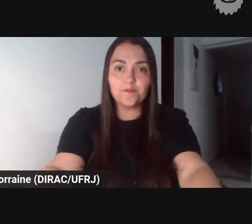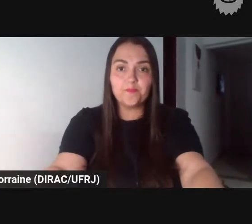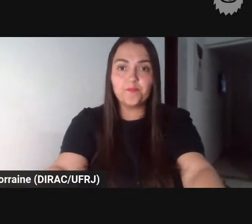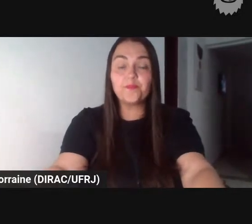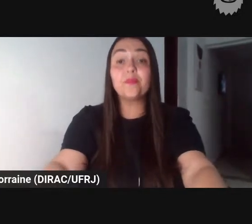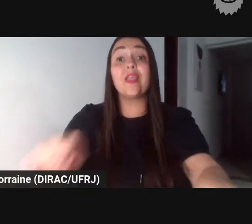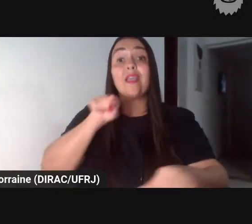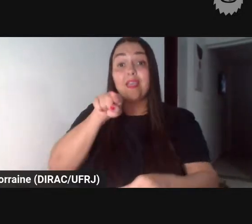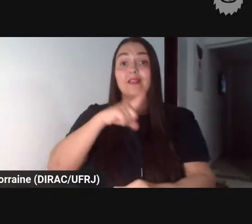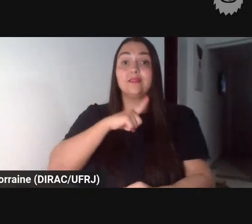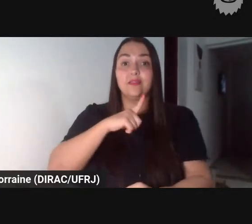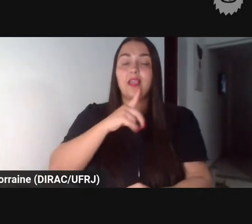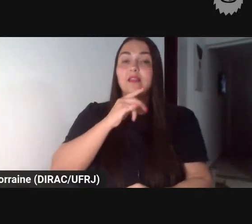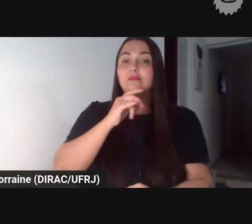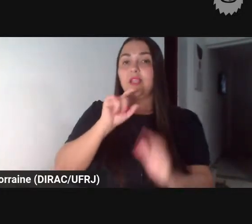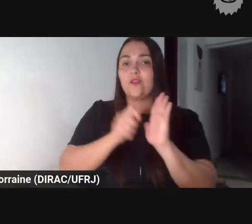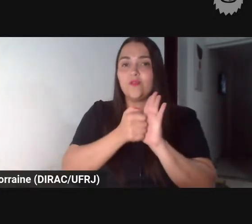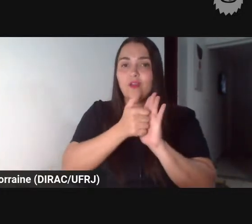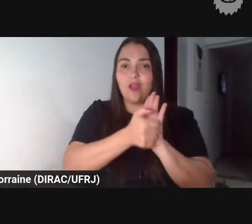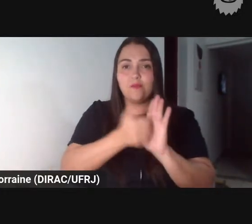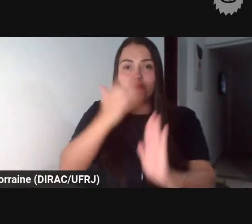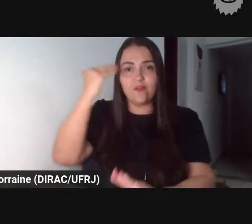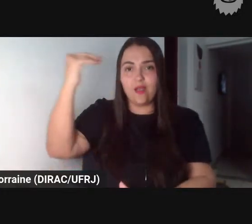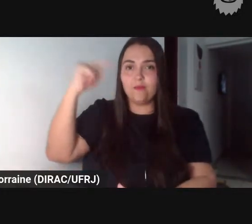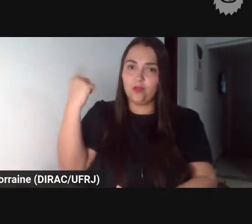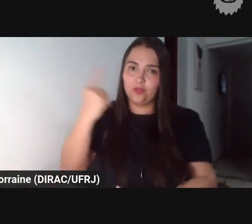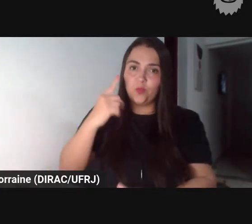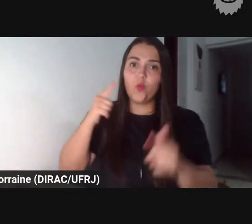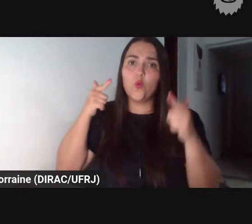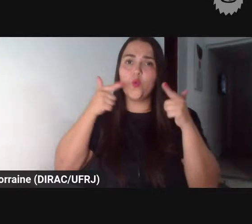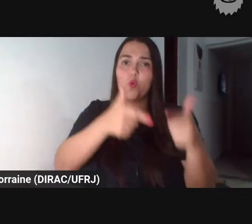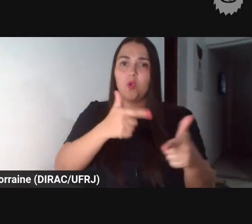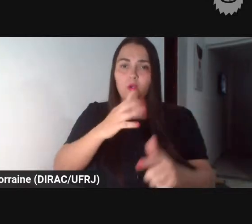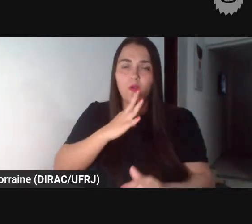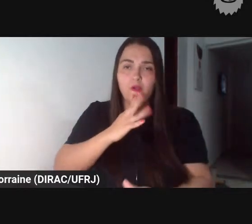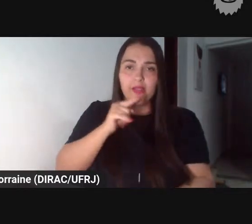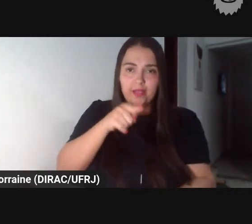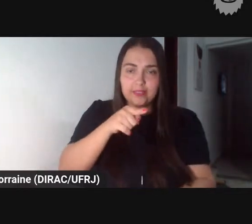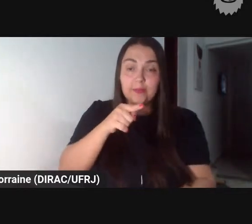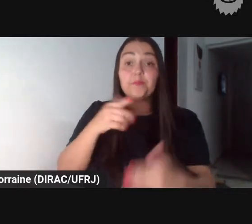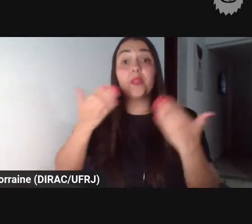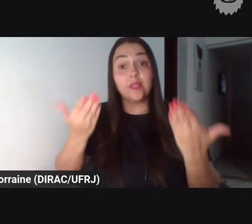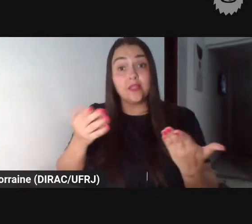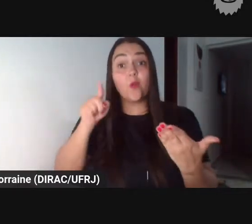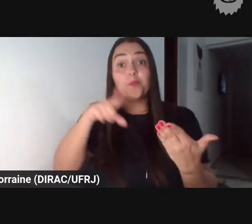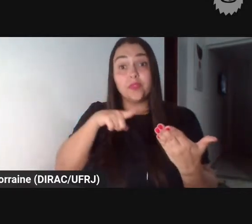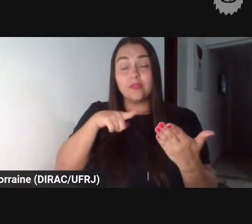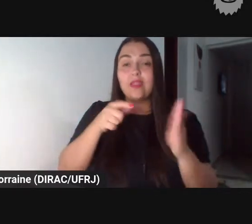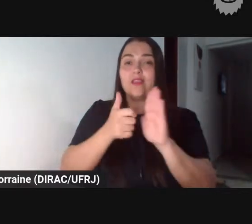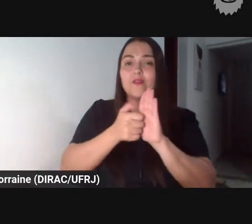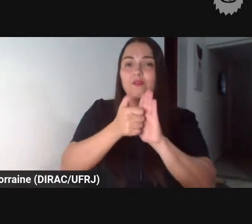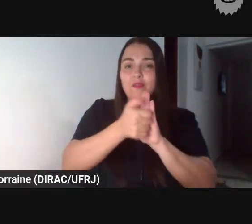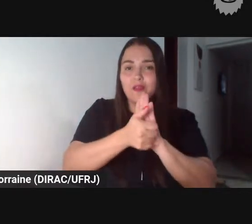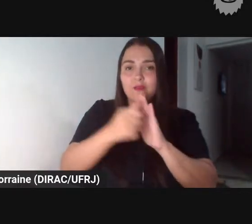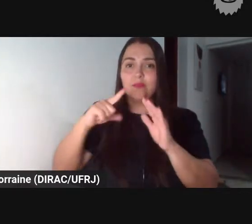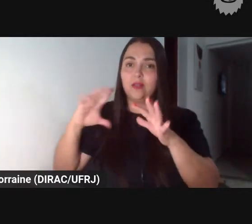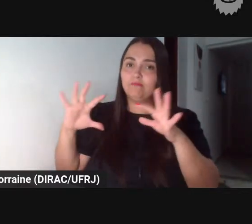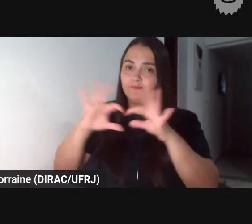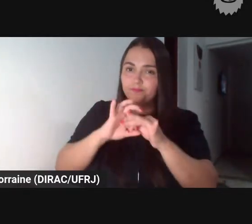conhecida e como então fábula encaixada numa fala